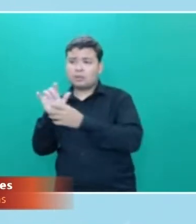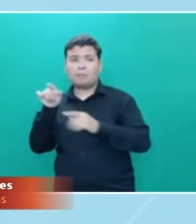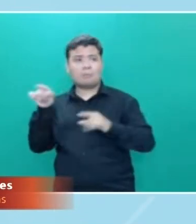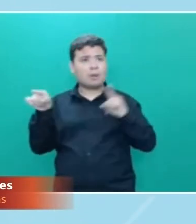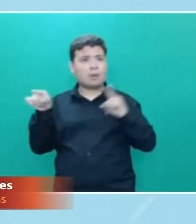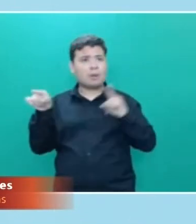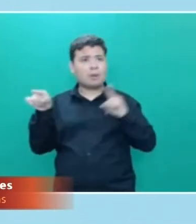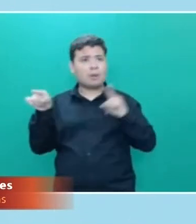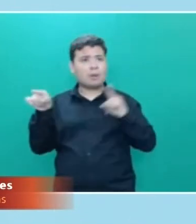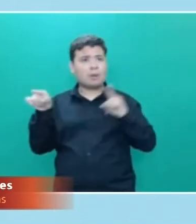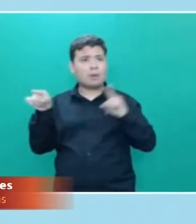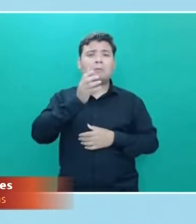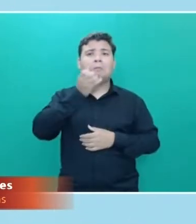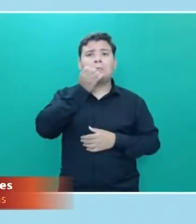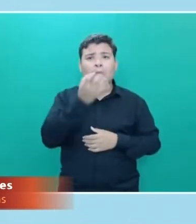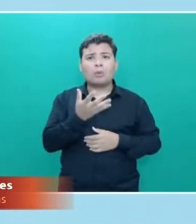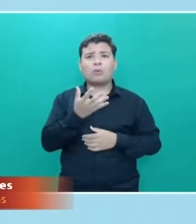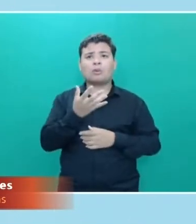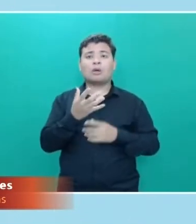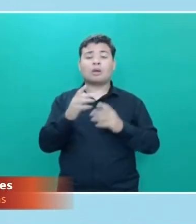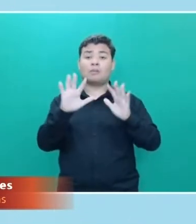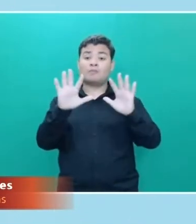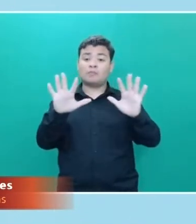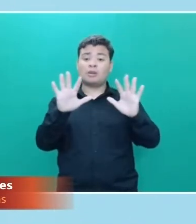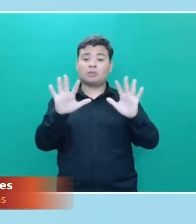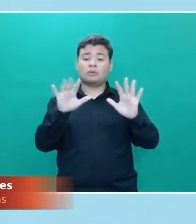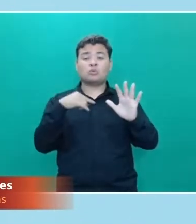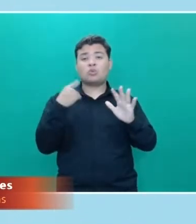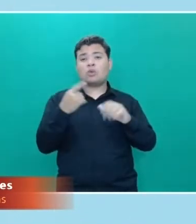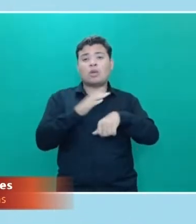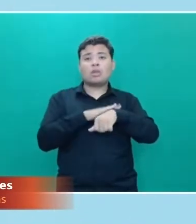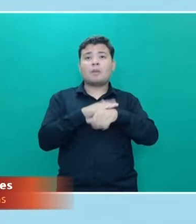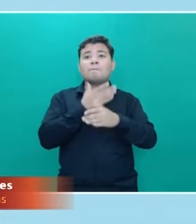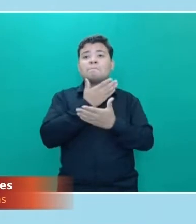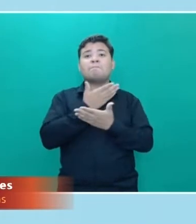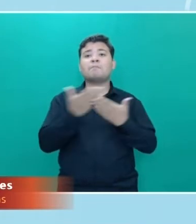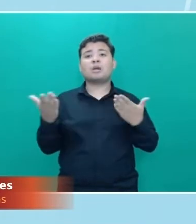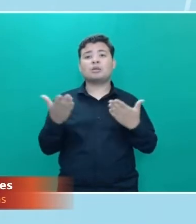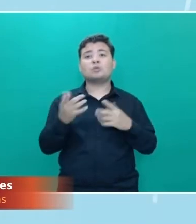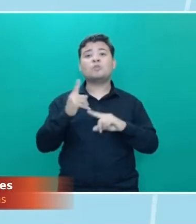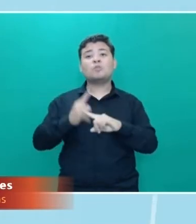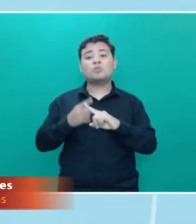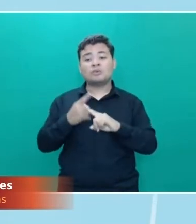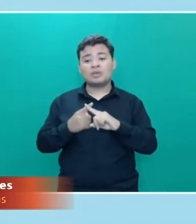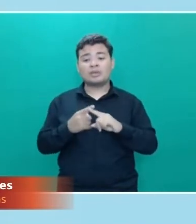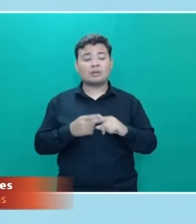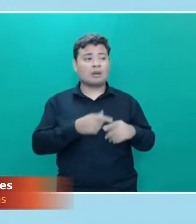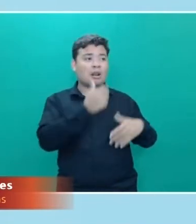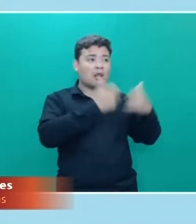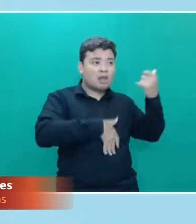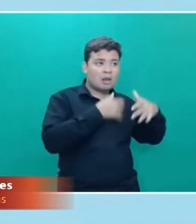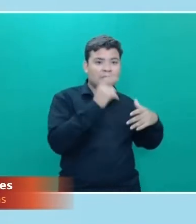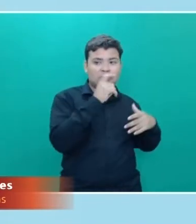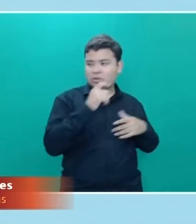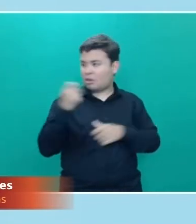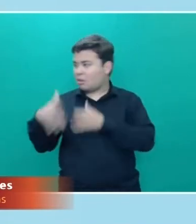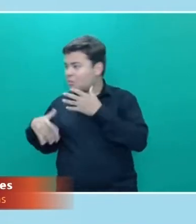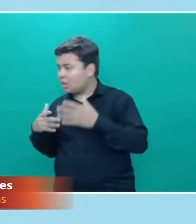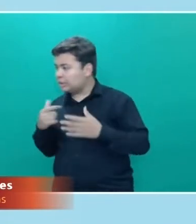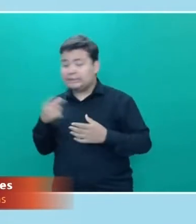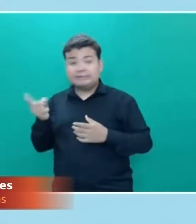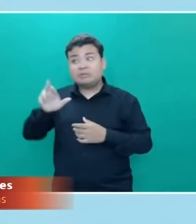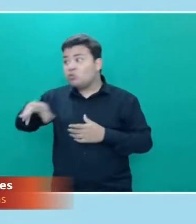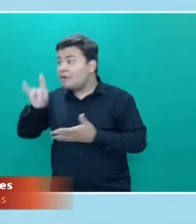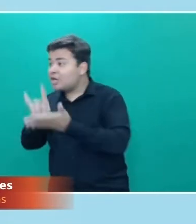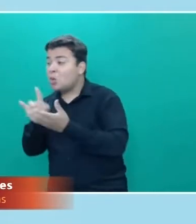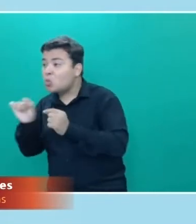proposta muito bacana, só que nós estamos perdendo tempo ainda tendo que desmentir fake news. Láber, só